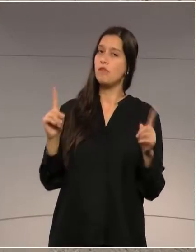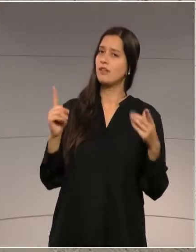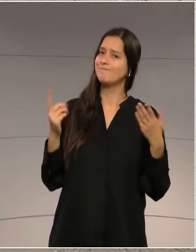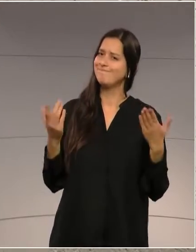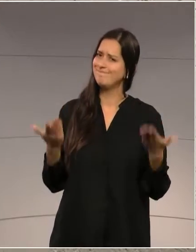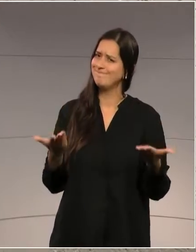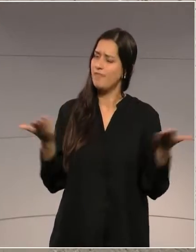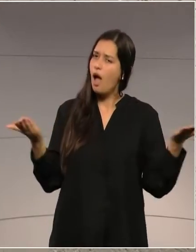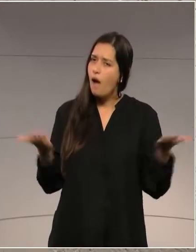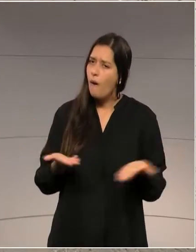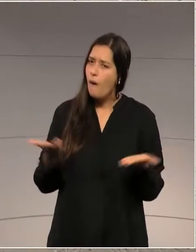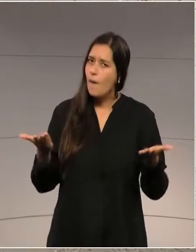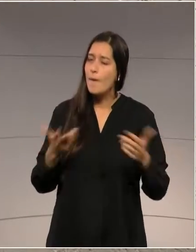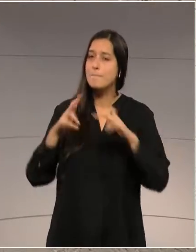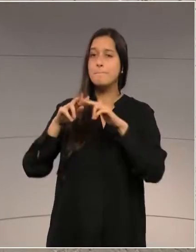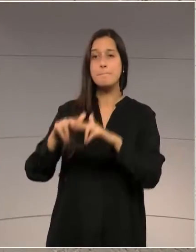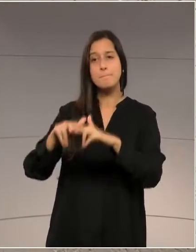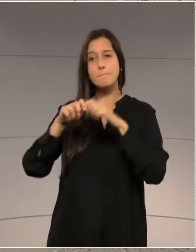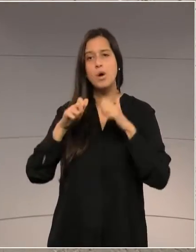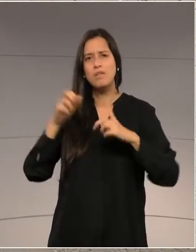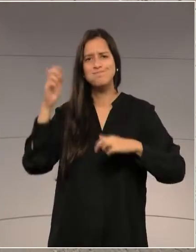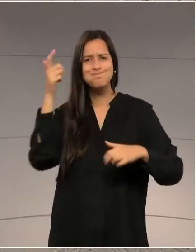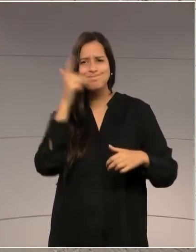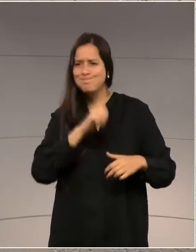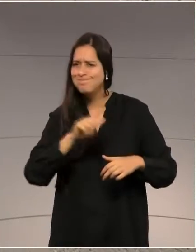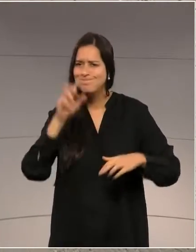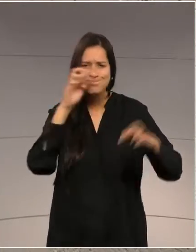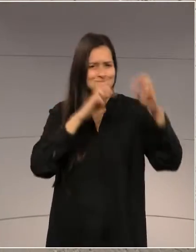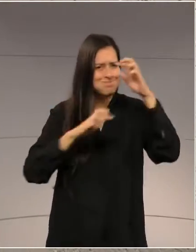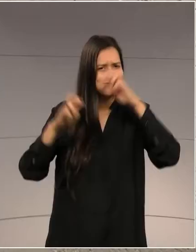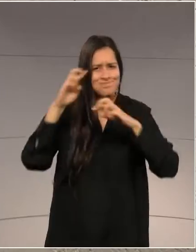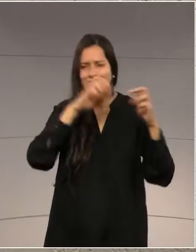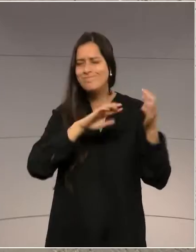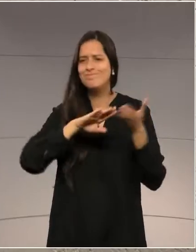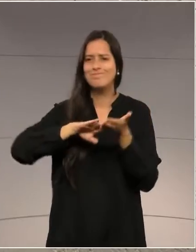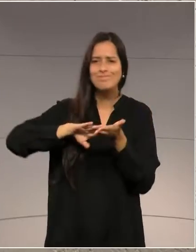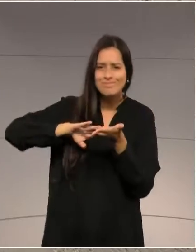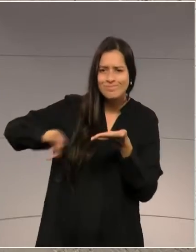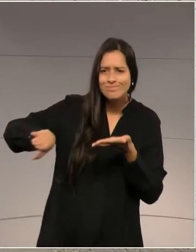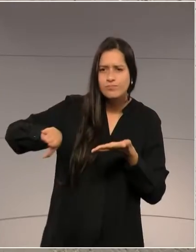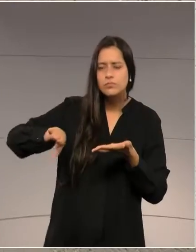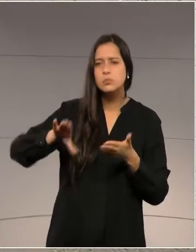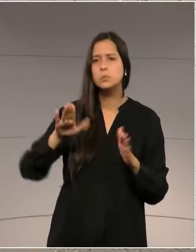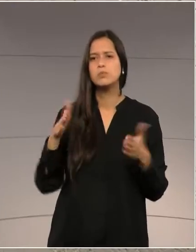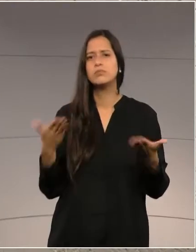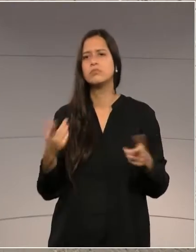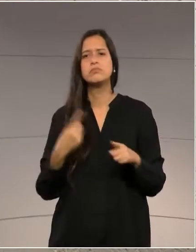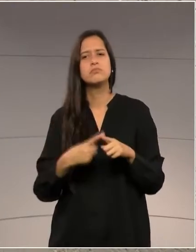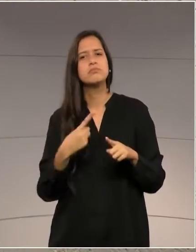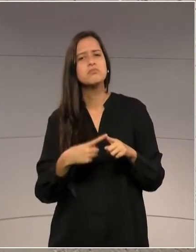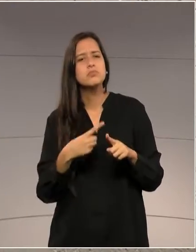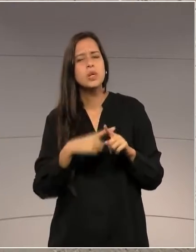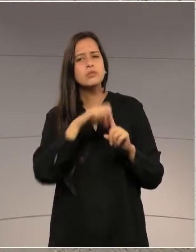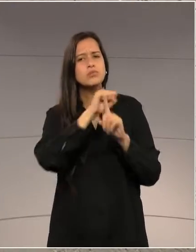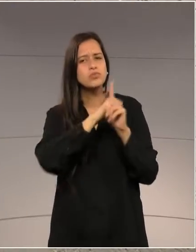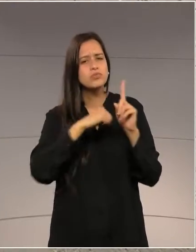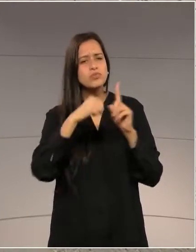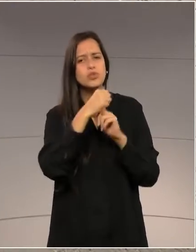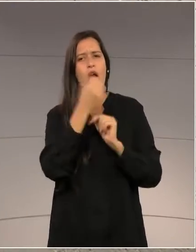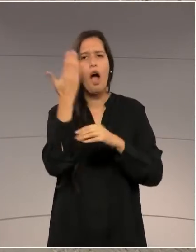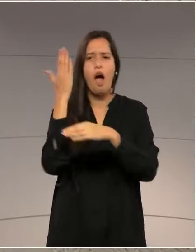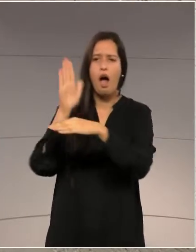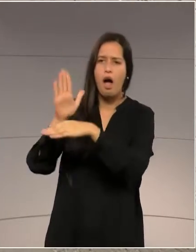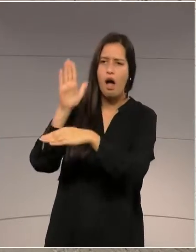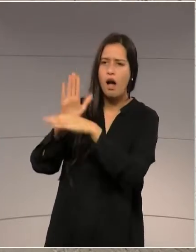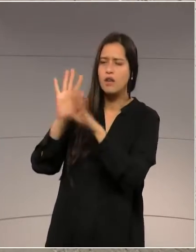que você retira algo que protege, que ampara famílias, aquelas famílias